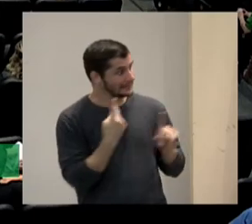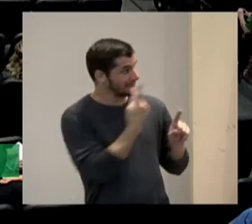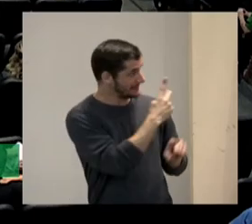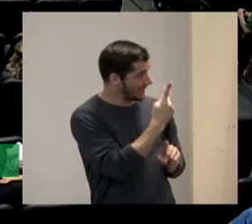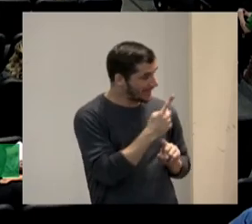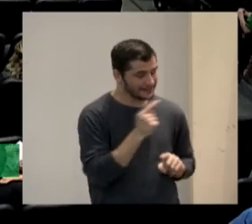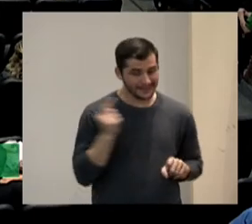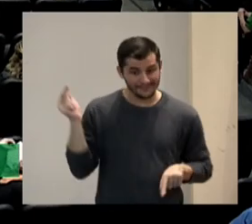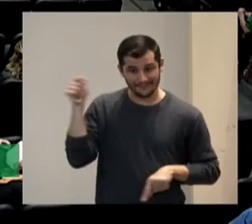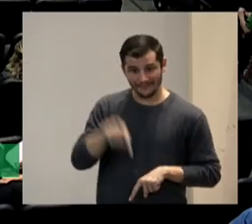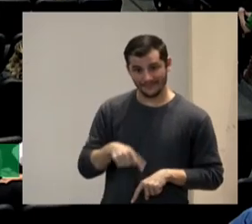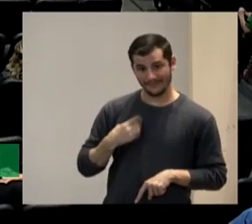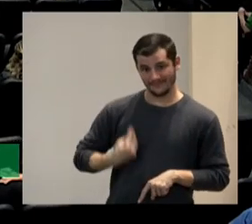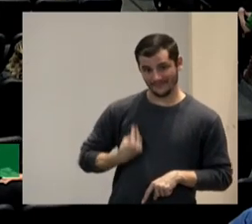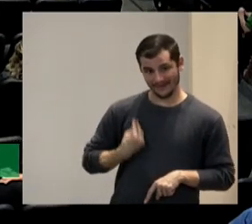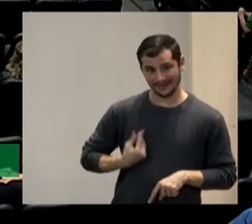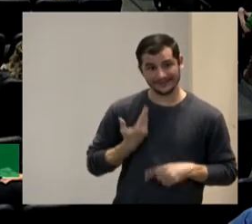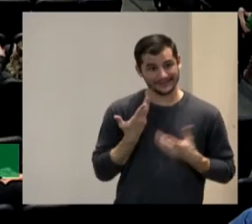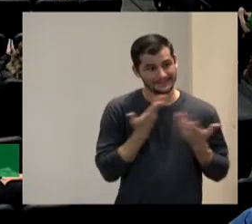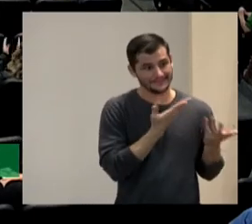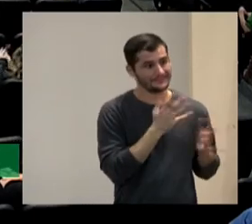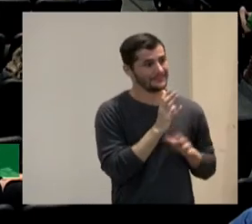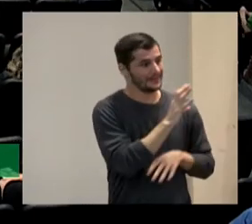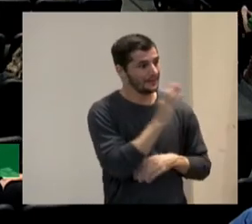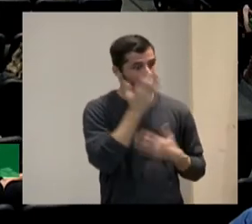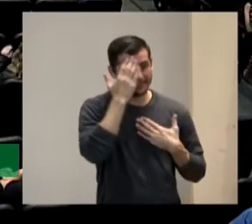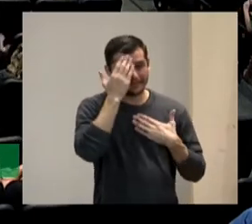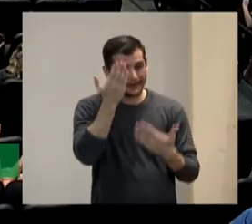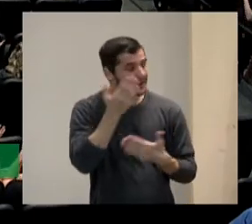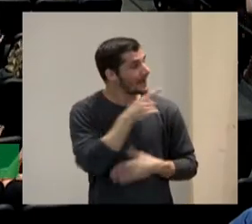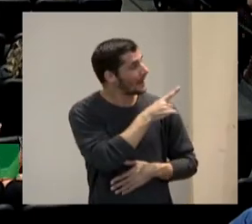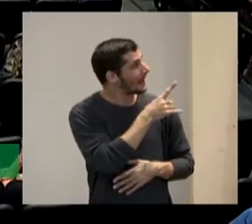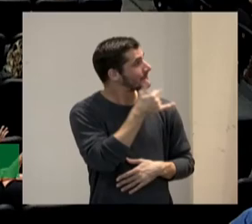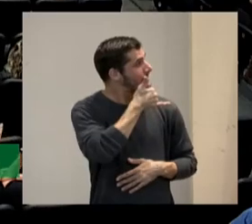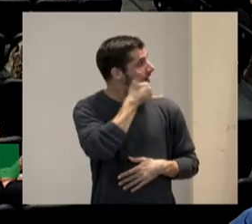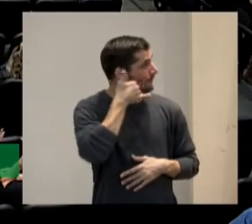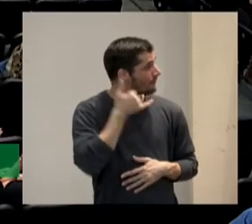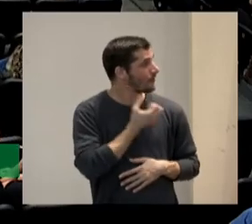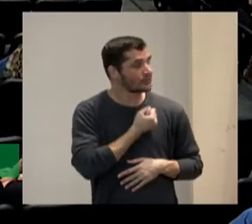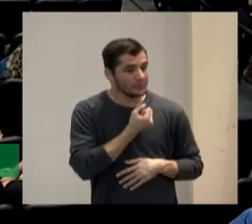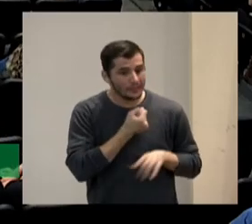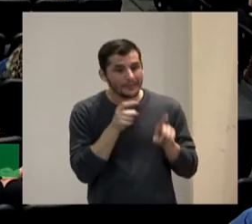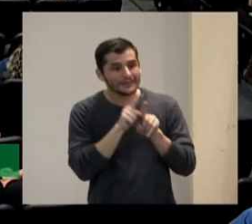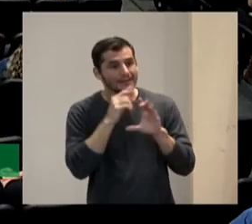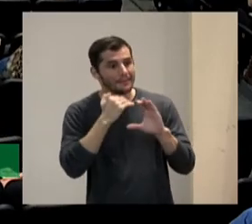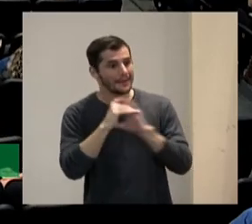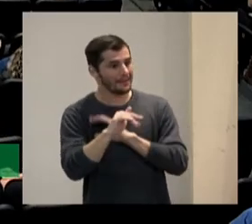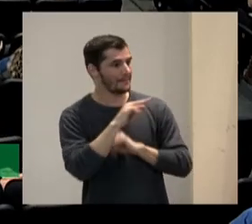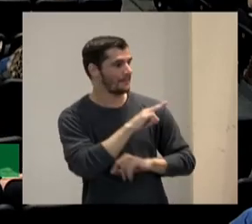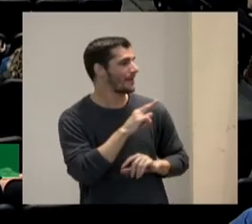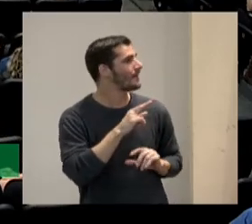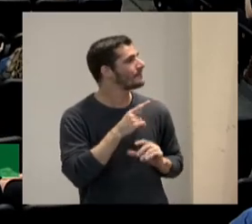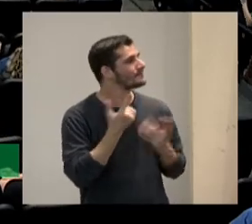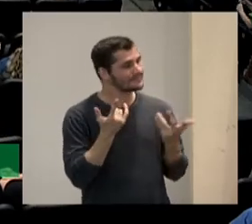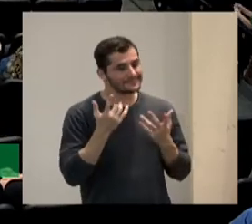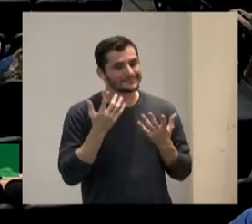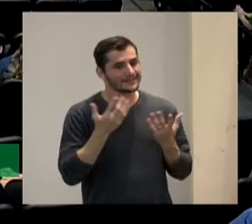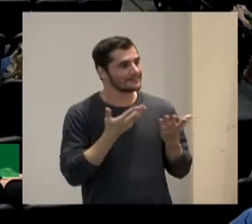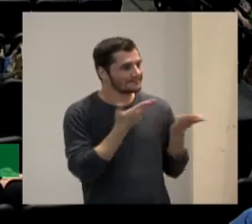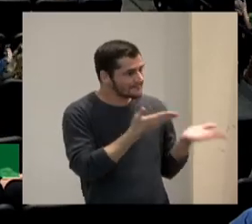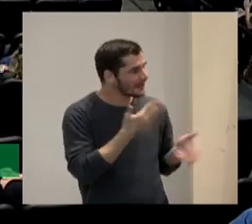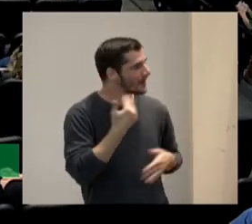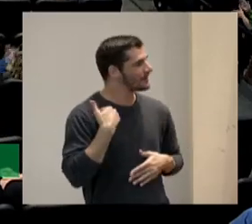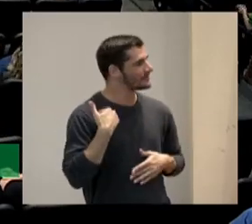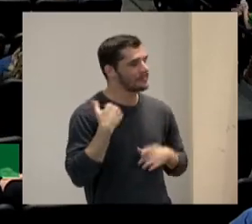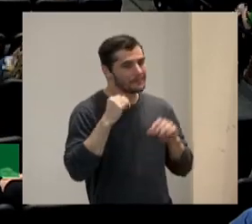nada mais nada menos que isso tá bom obrigado está meu telefone meu e-mail minhas redes sociais que eu não tenho muitas e contem comigo obrigado